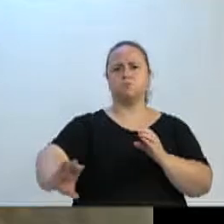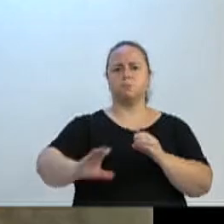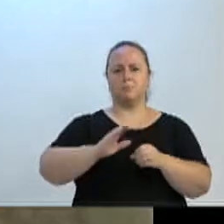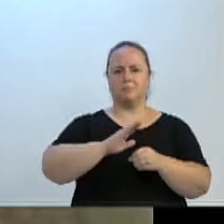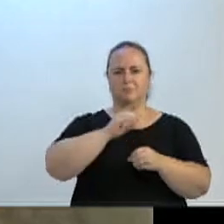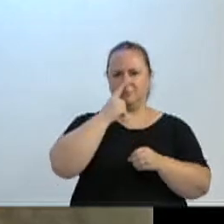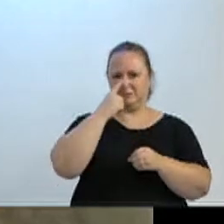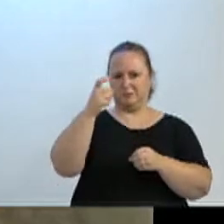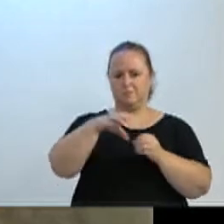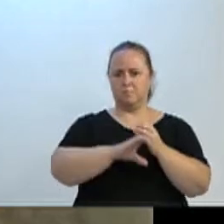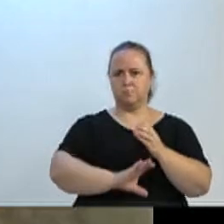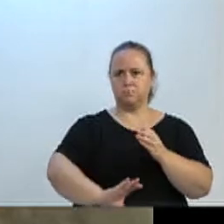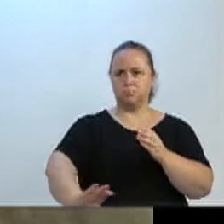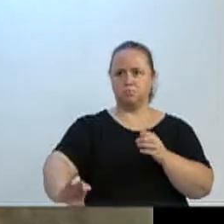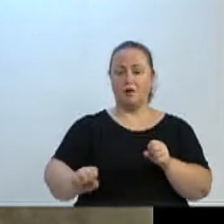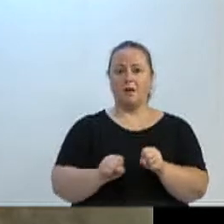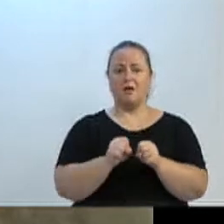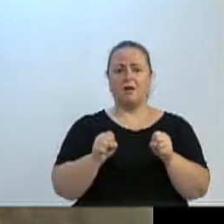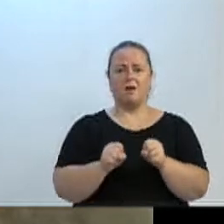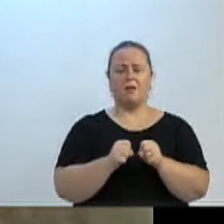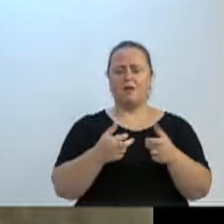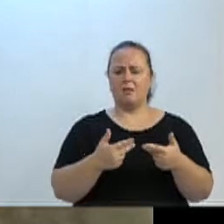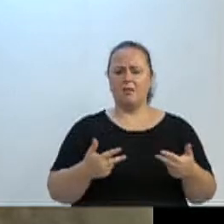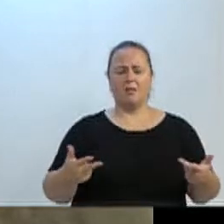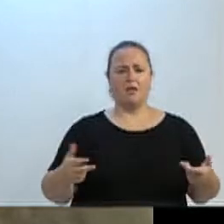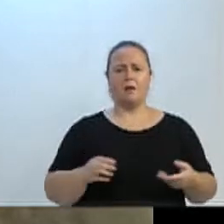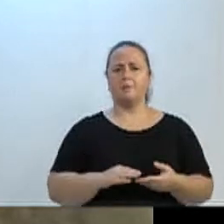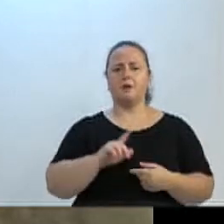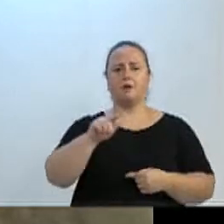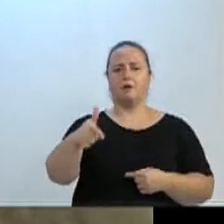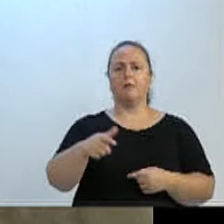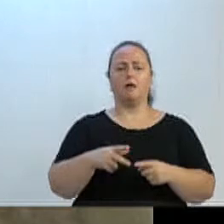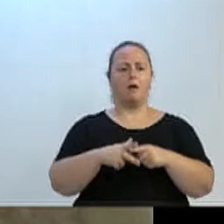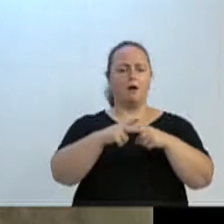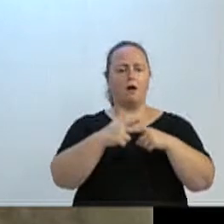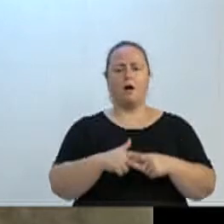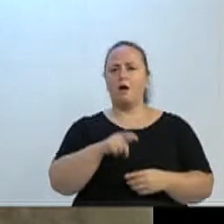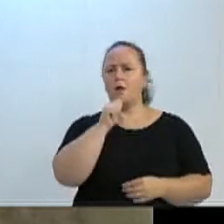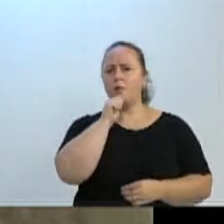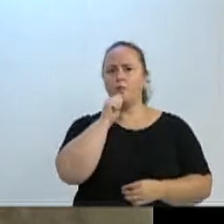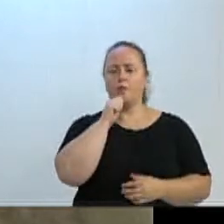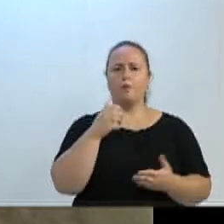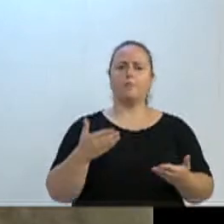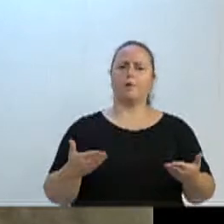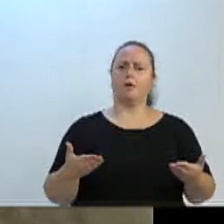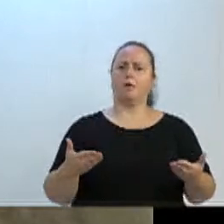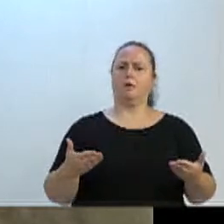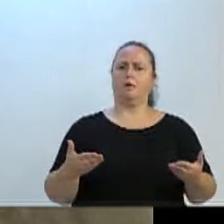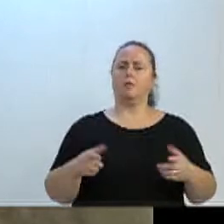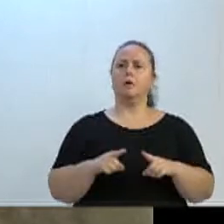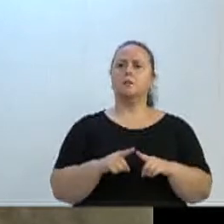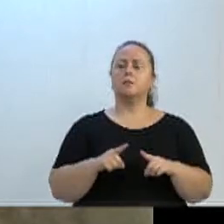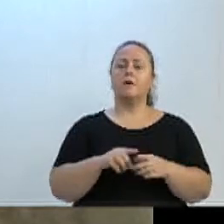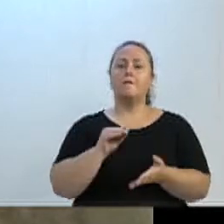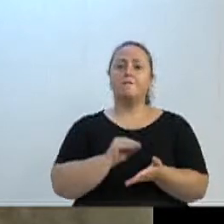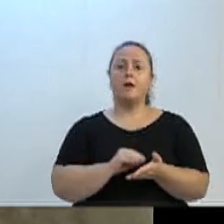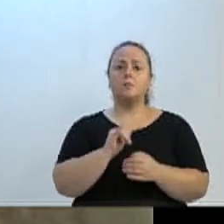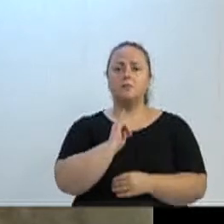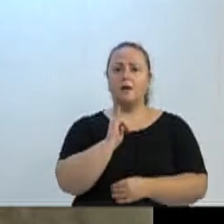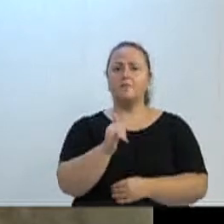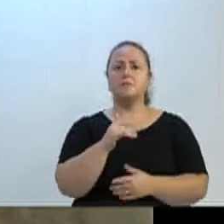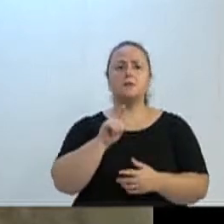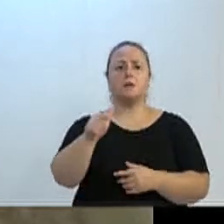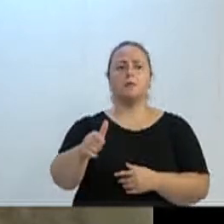ela quebra a tubulação de águas fluviais e não arruma corretamente. E também não avisa as secretarias do problema que eles